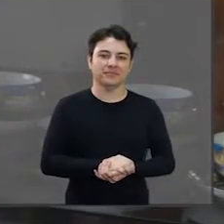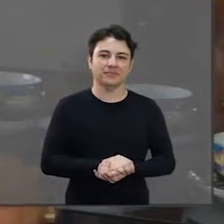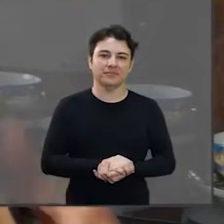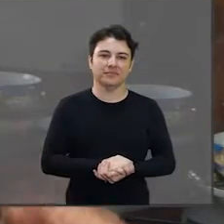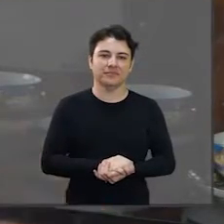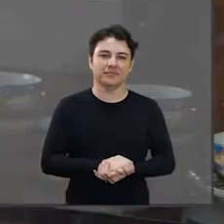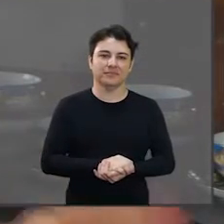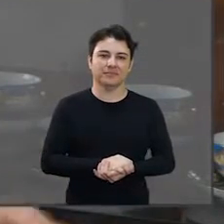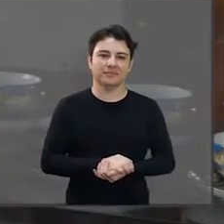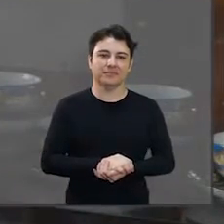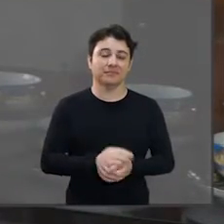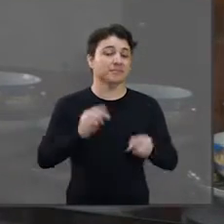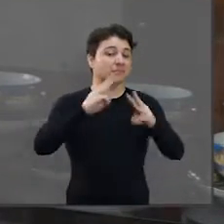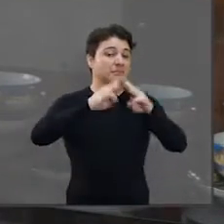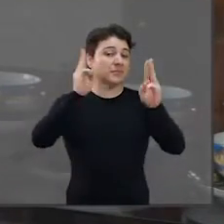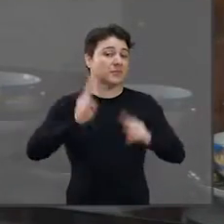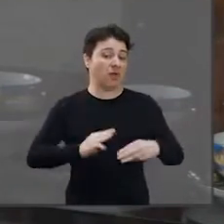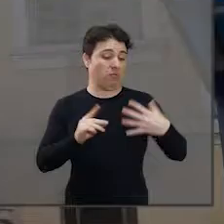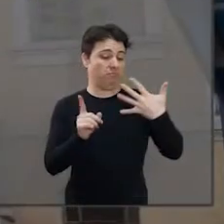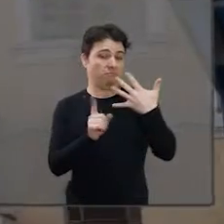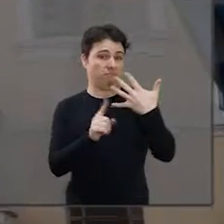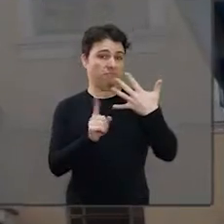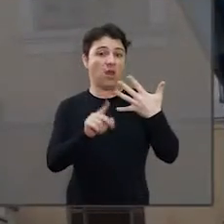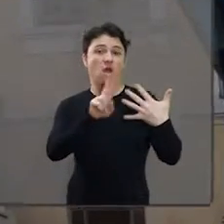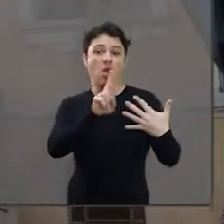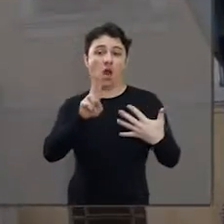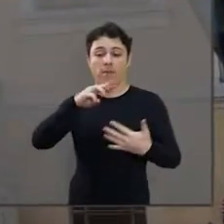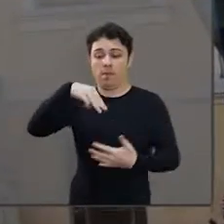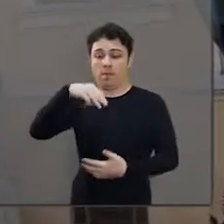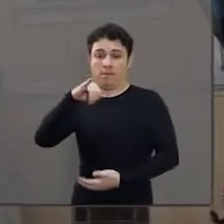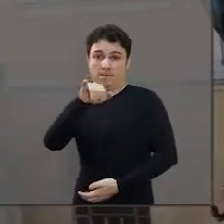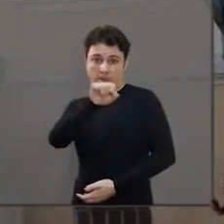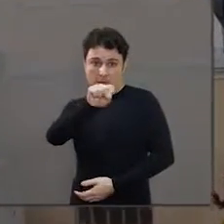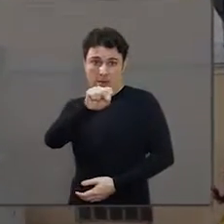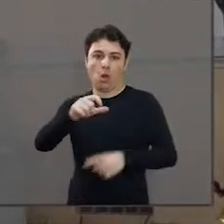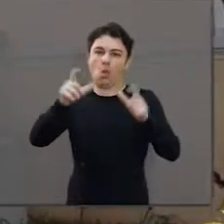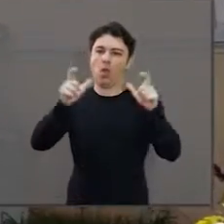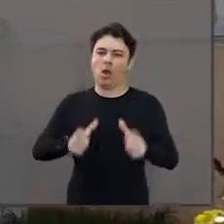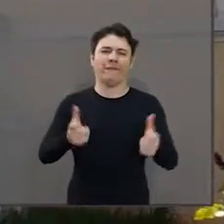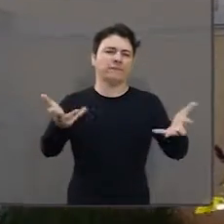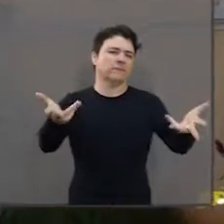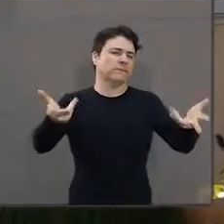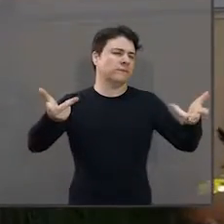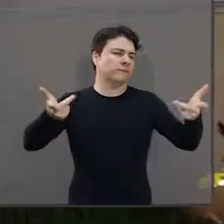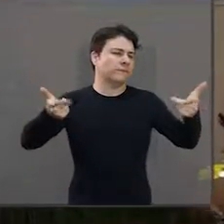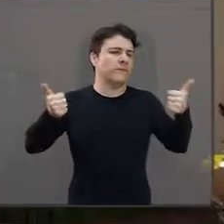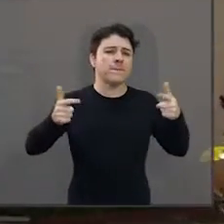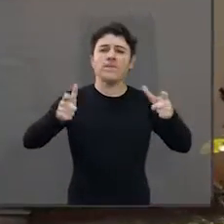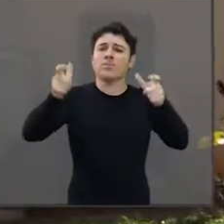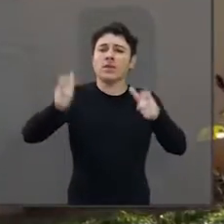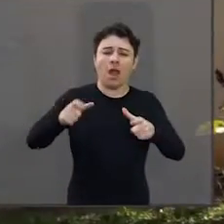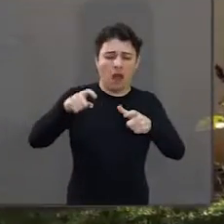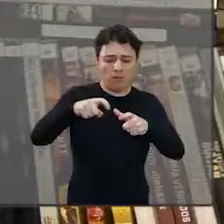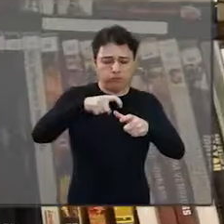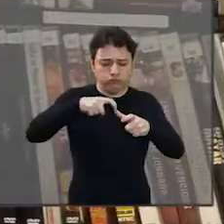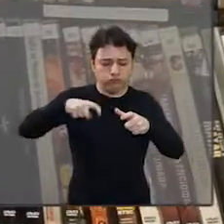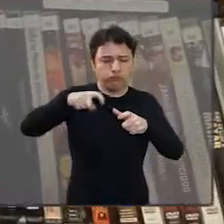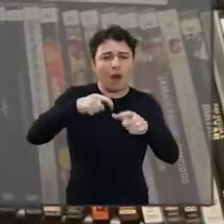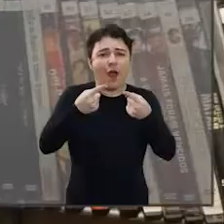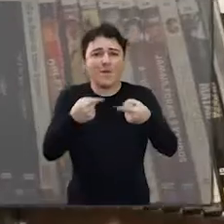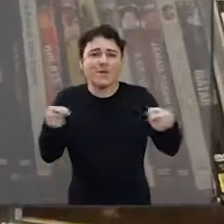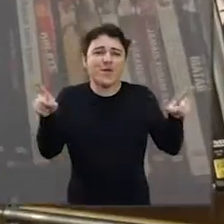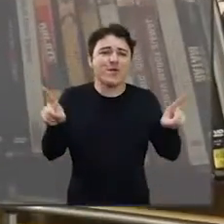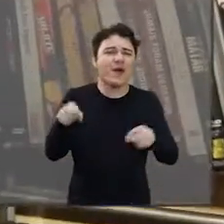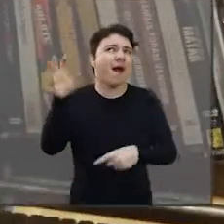estádio dentro da área que é permitida andar. O MIS, Museu da Imagem e do Som, outro espaço fantástico